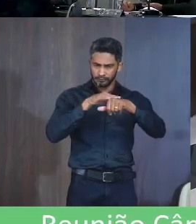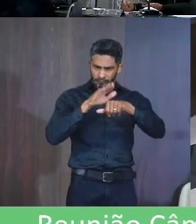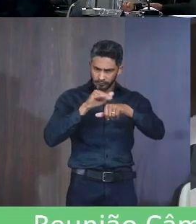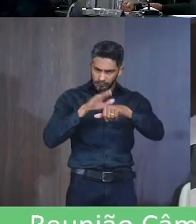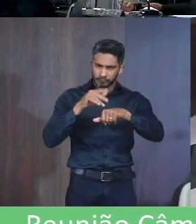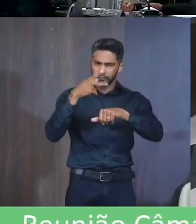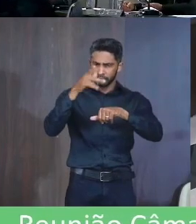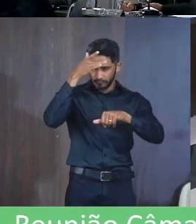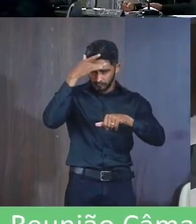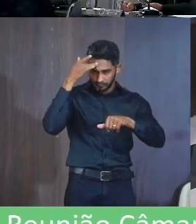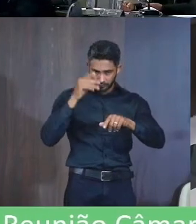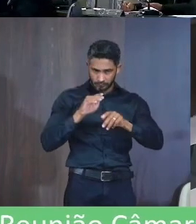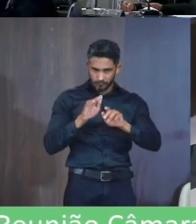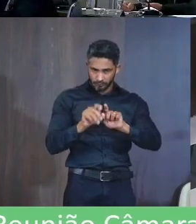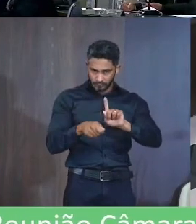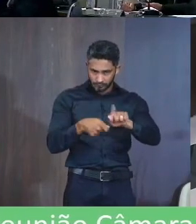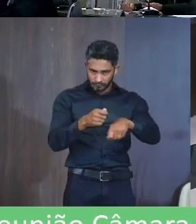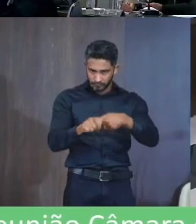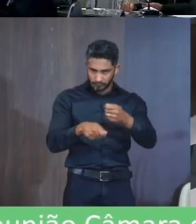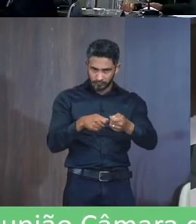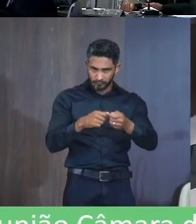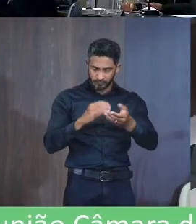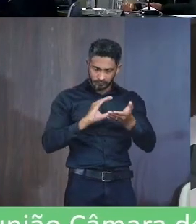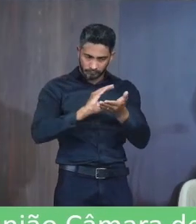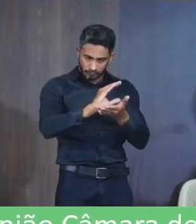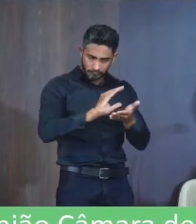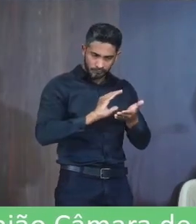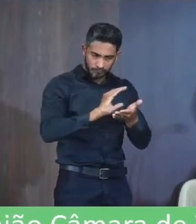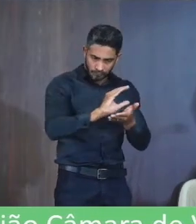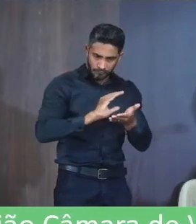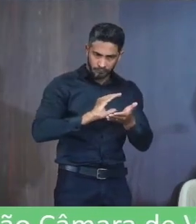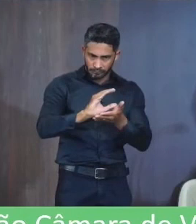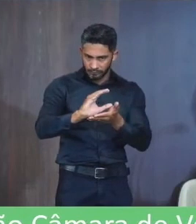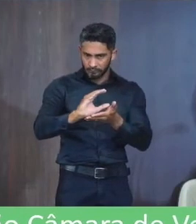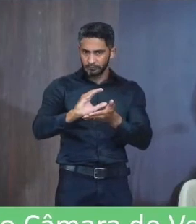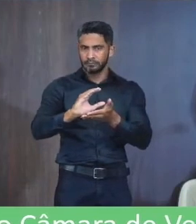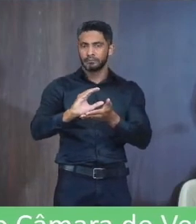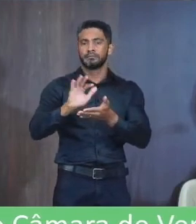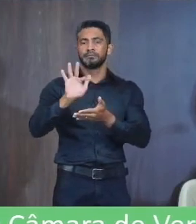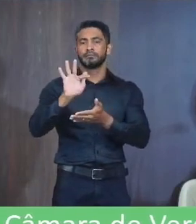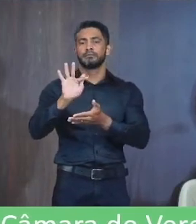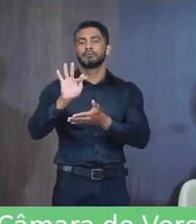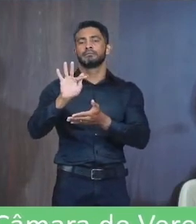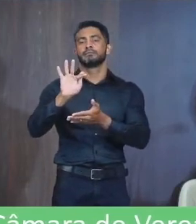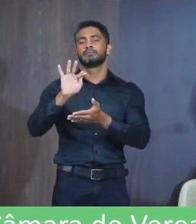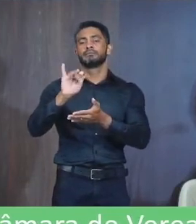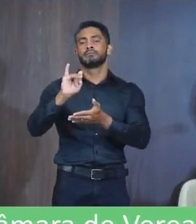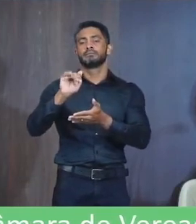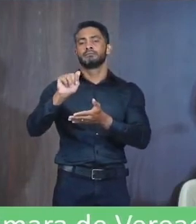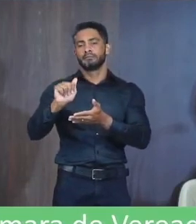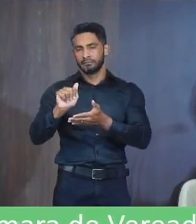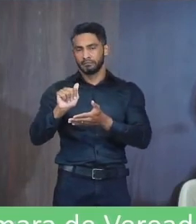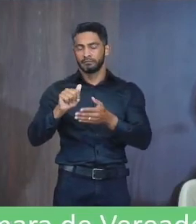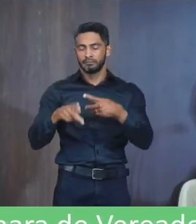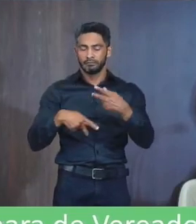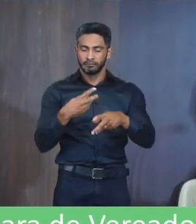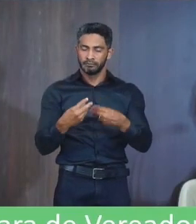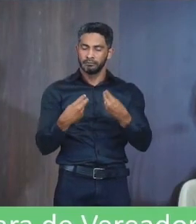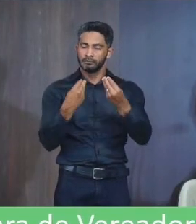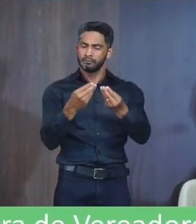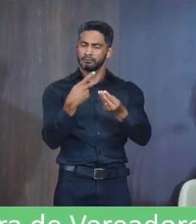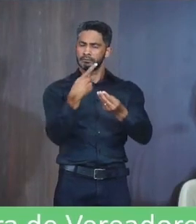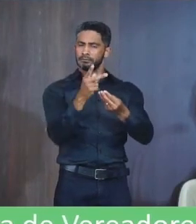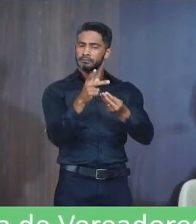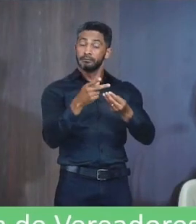contadores Para ver Quem foi Que mais Destinou esses recursos Diretamente Para o fundo A gente Agradecer a eles Para incentivá